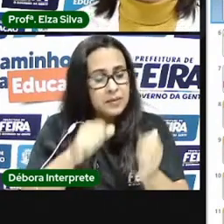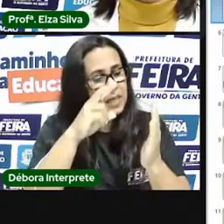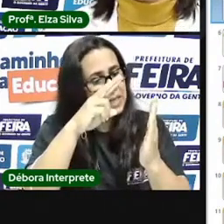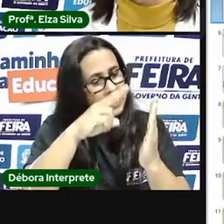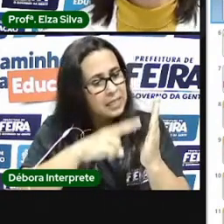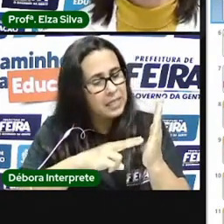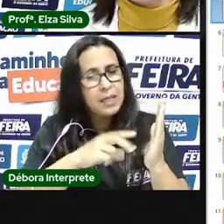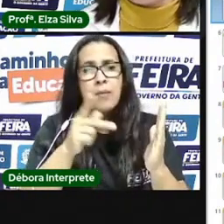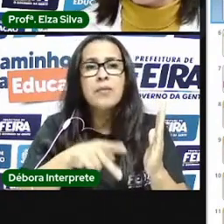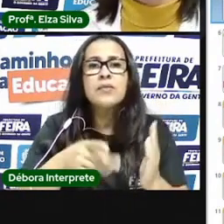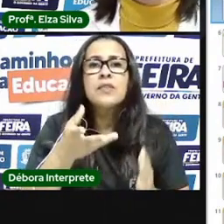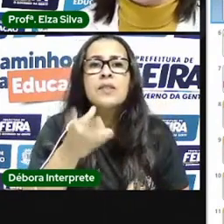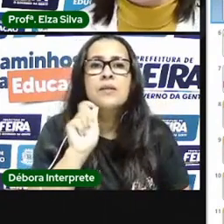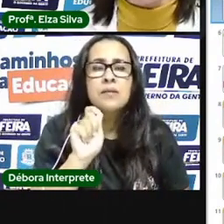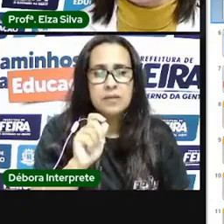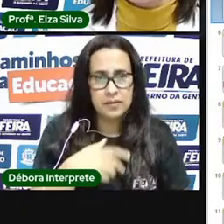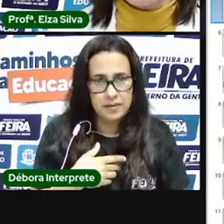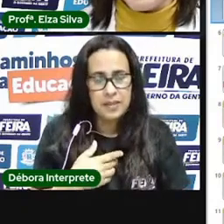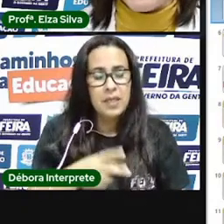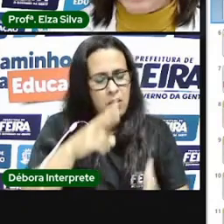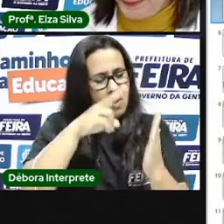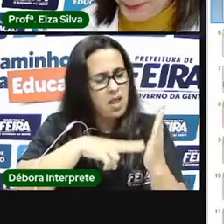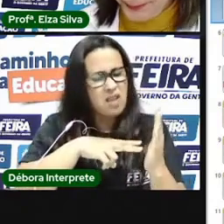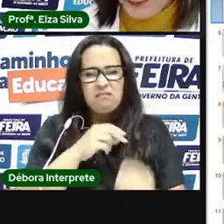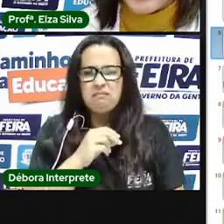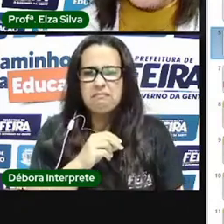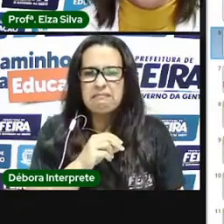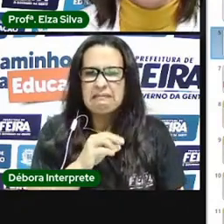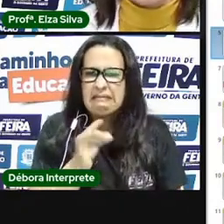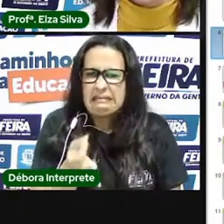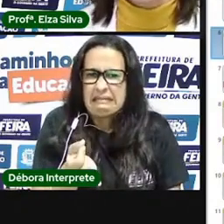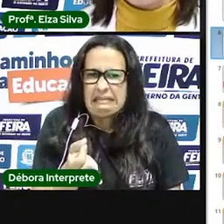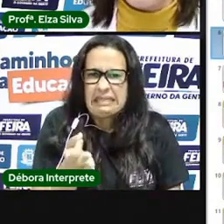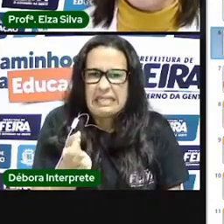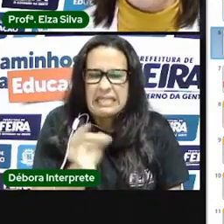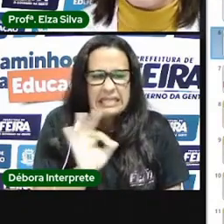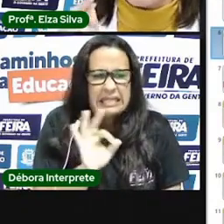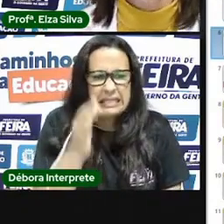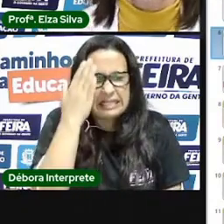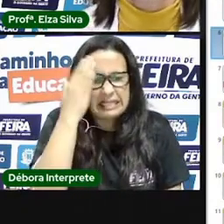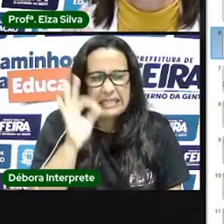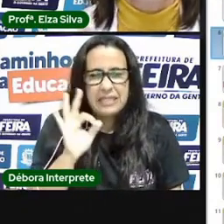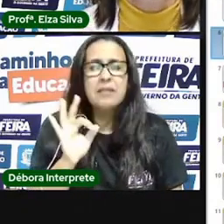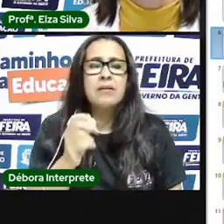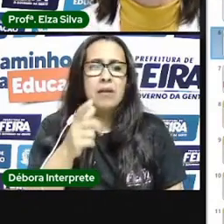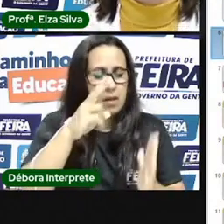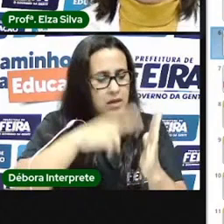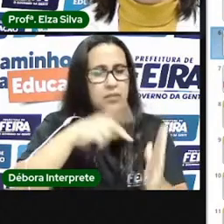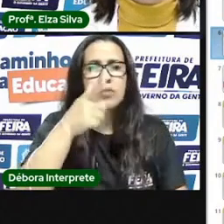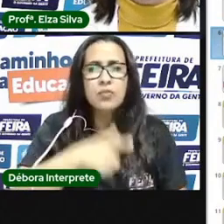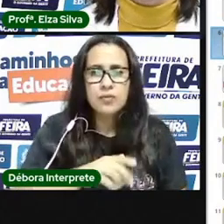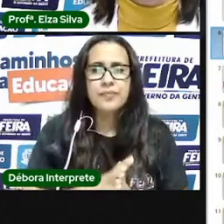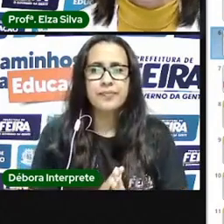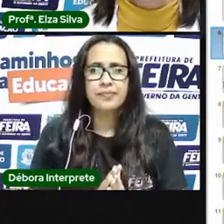vez para que você possa compreendê-los muito bem. Além disto, anote tudo no